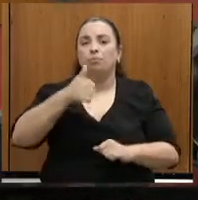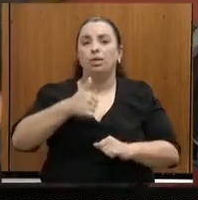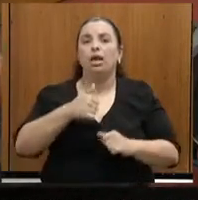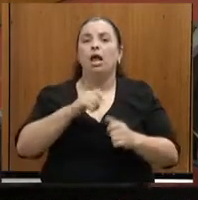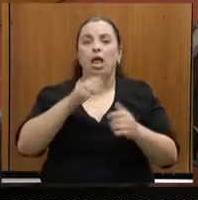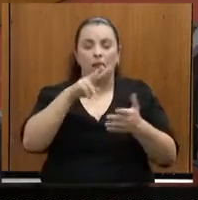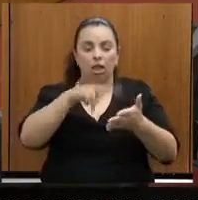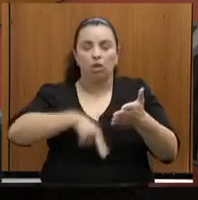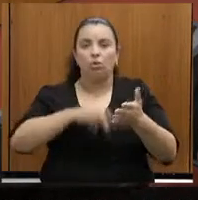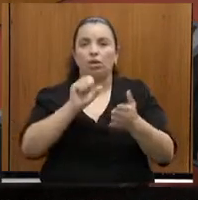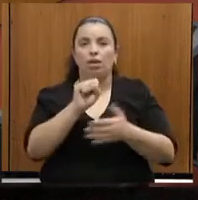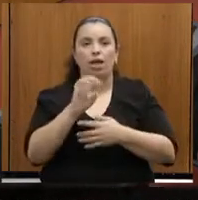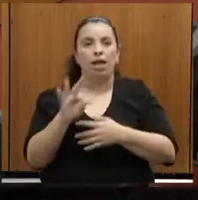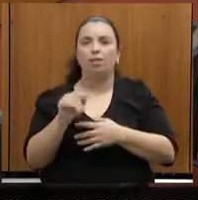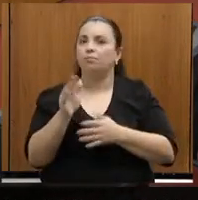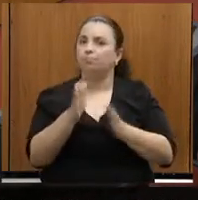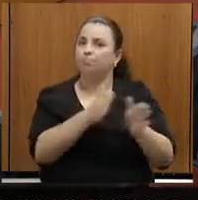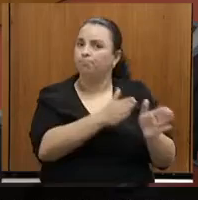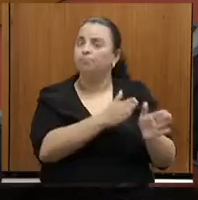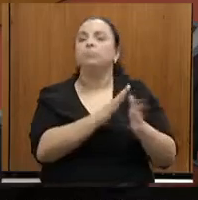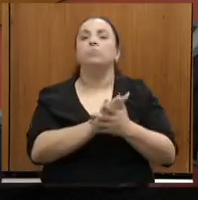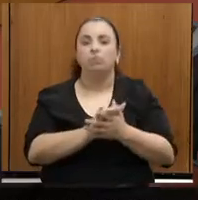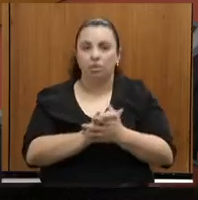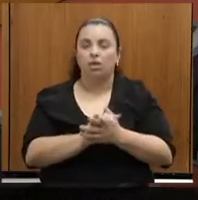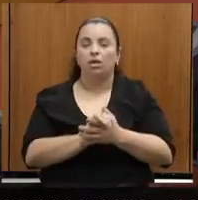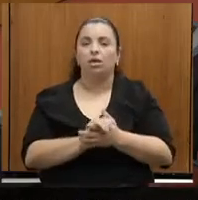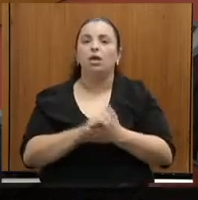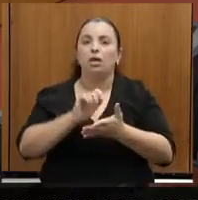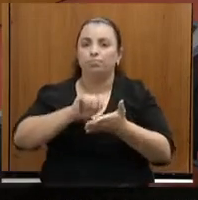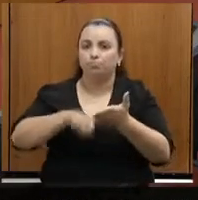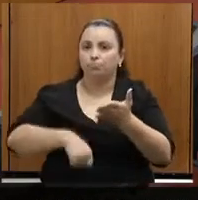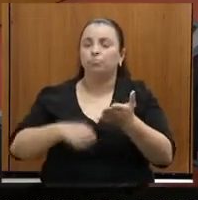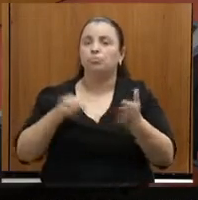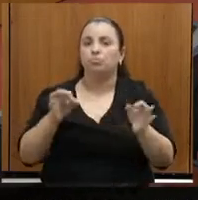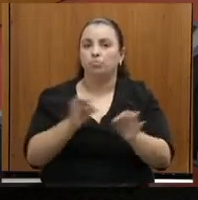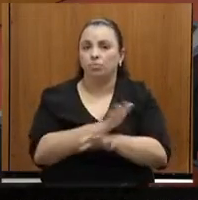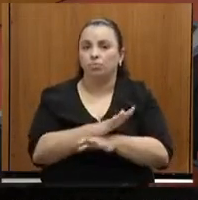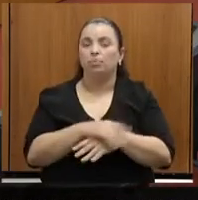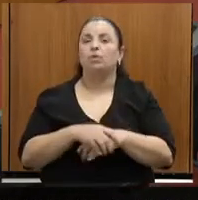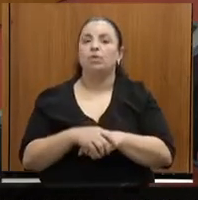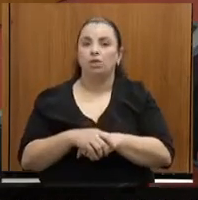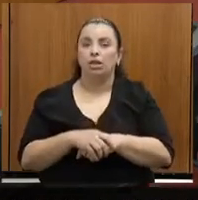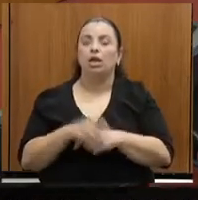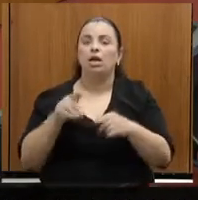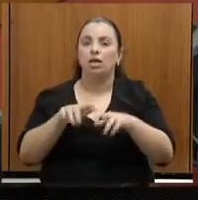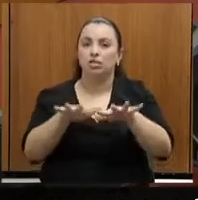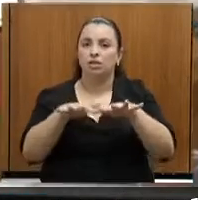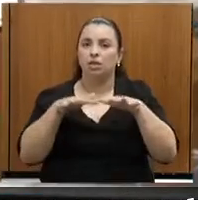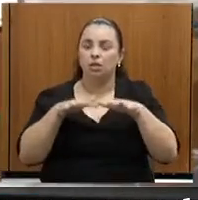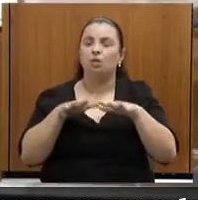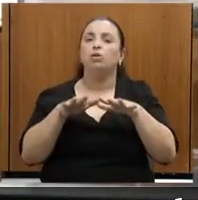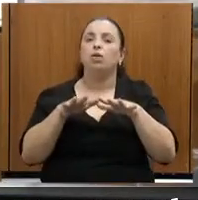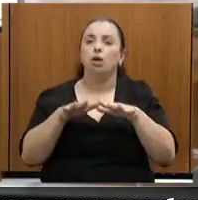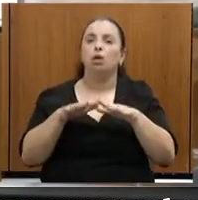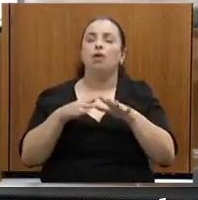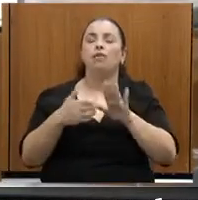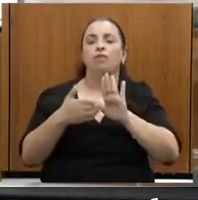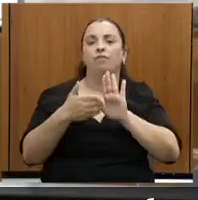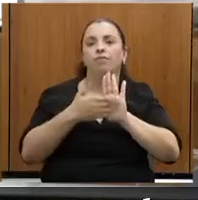anterior, considera aprovada e solicita a sua subscrição. Esta reunião se destina a receber, discutir e votar proposições da comissão.